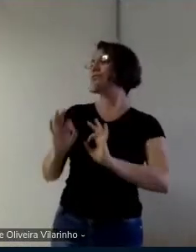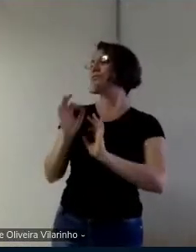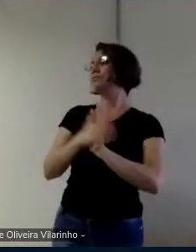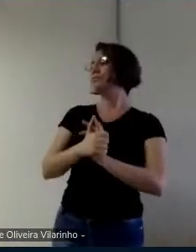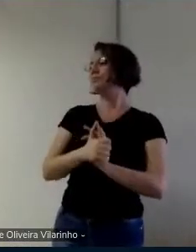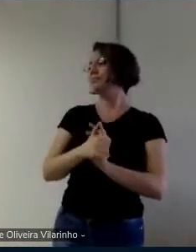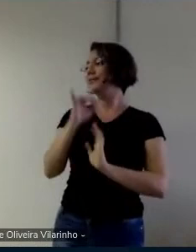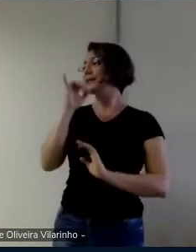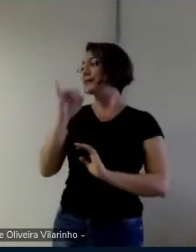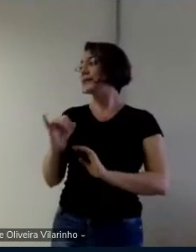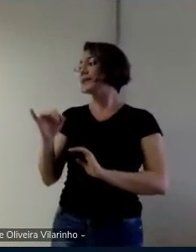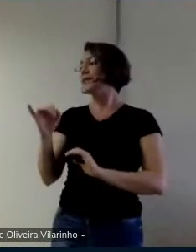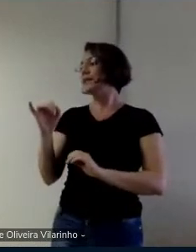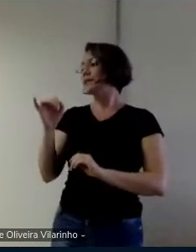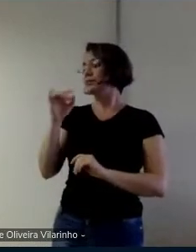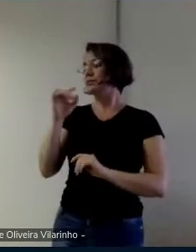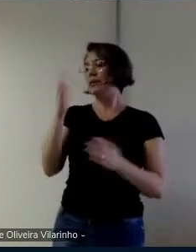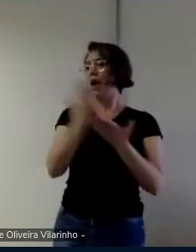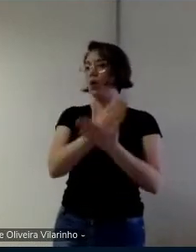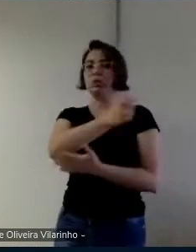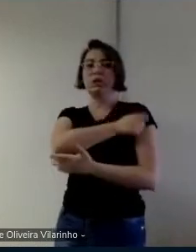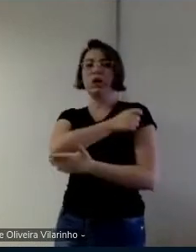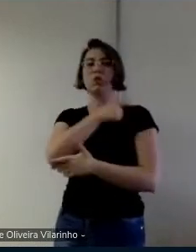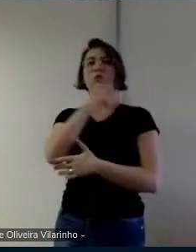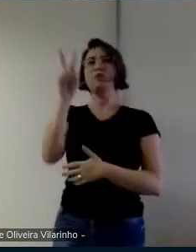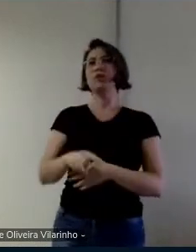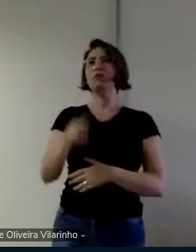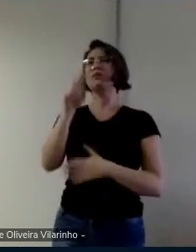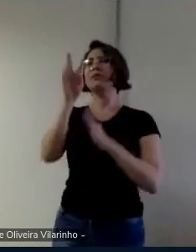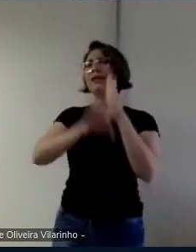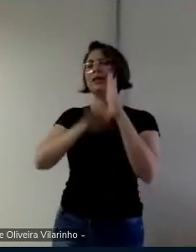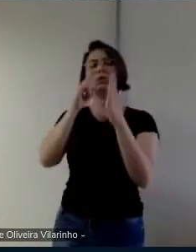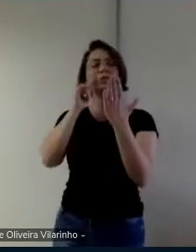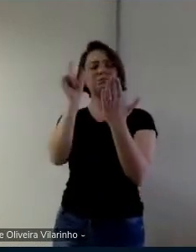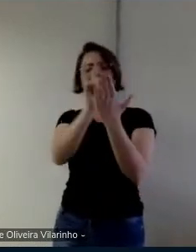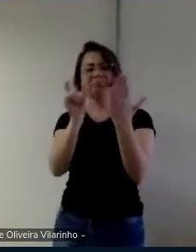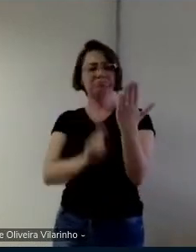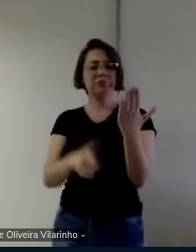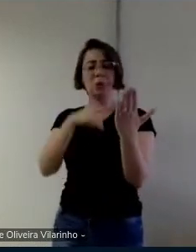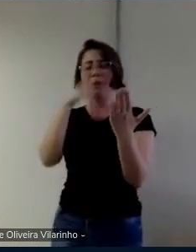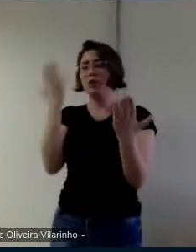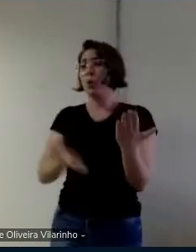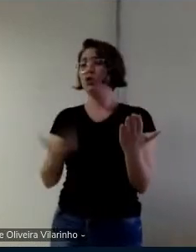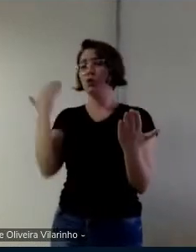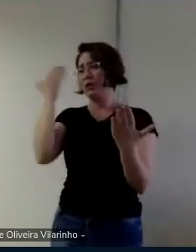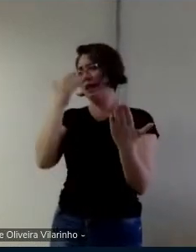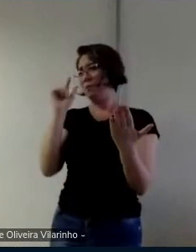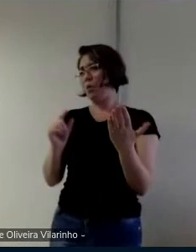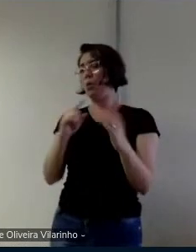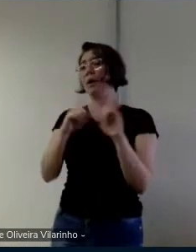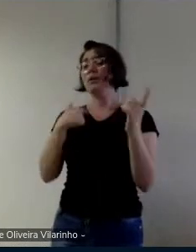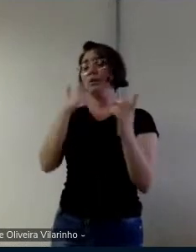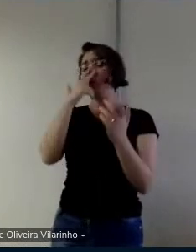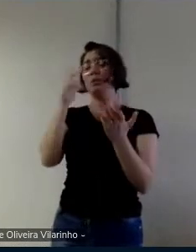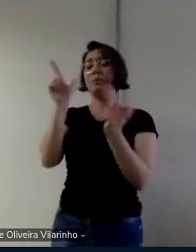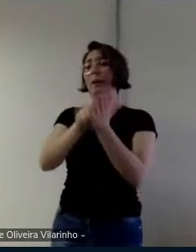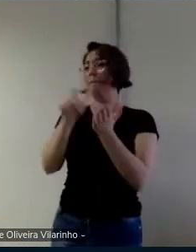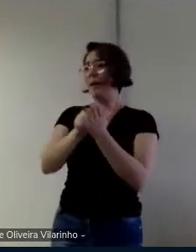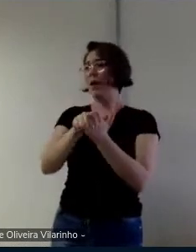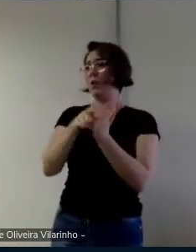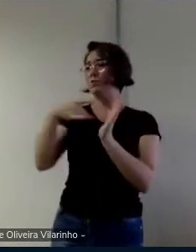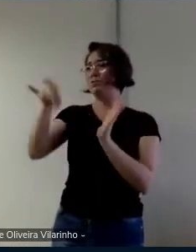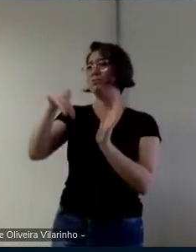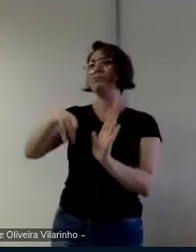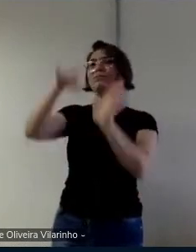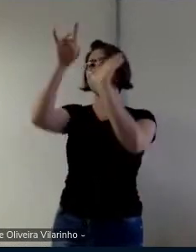manhã na aula os alunos viram todo mundo dizendo eu passava o texto tinha uma palavra que eu não via de jeitinho então realmente o texto impresso acaba sendo